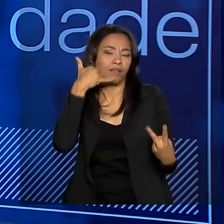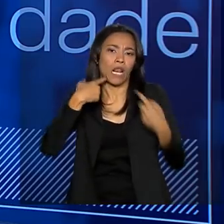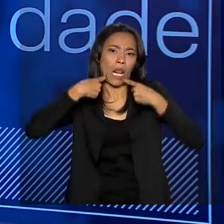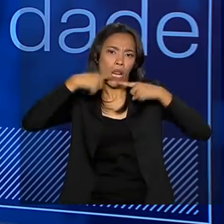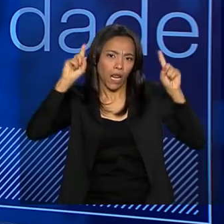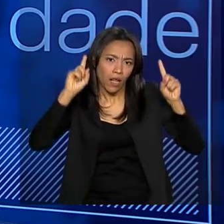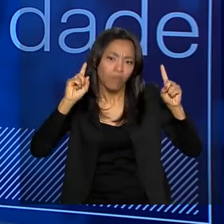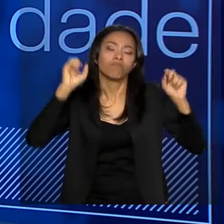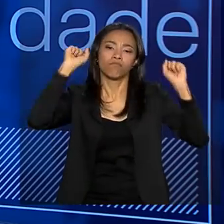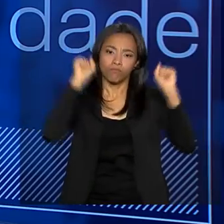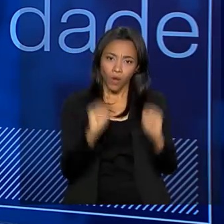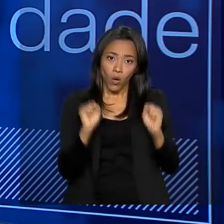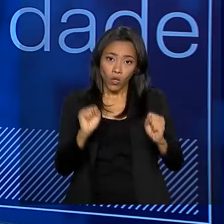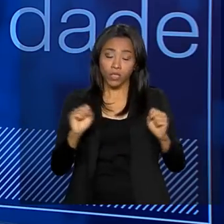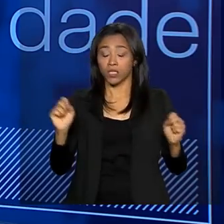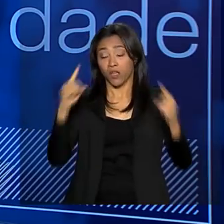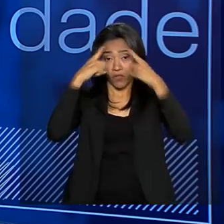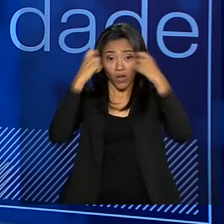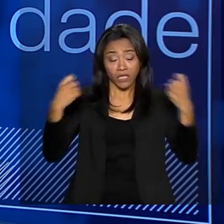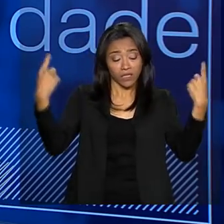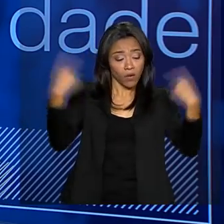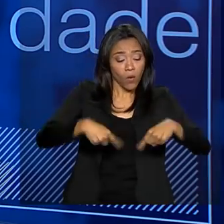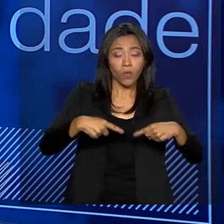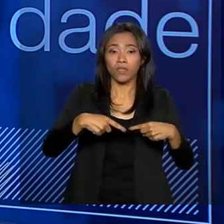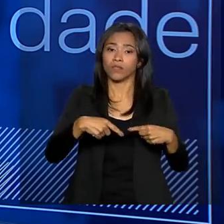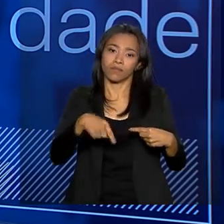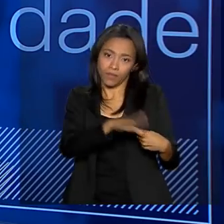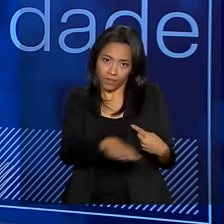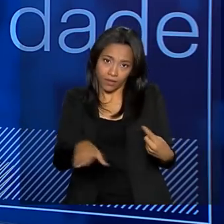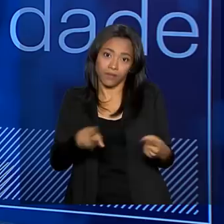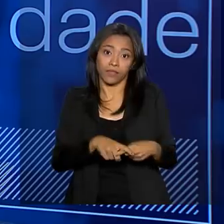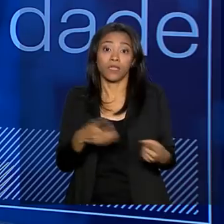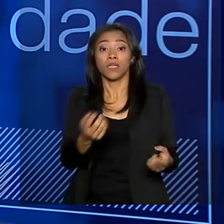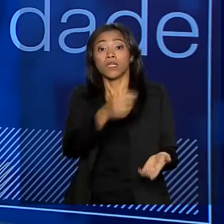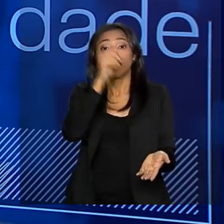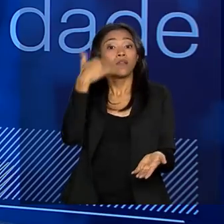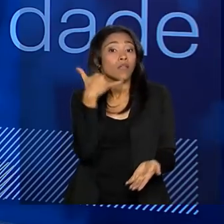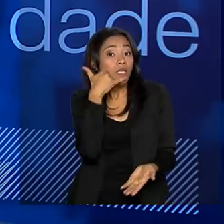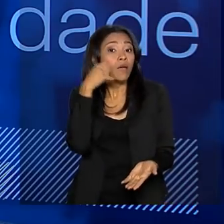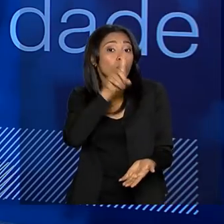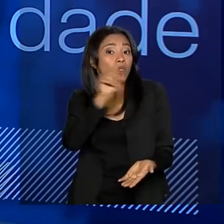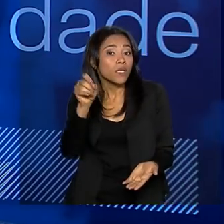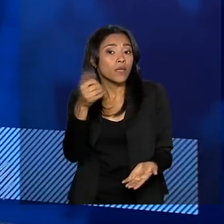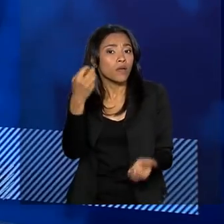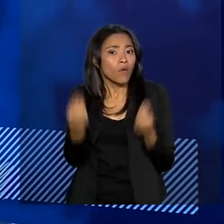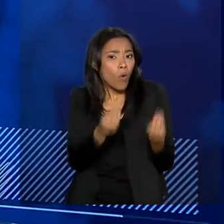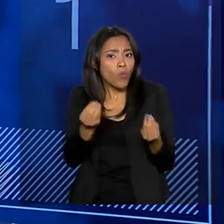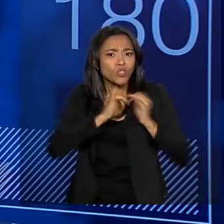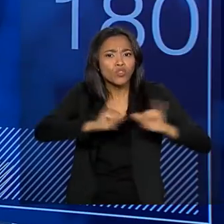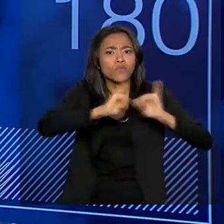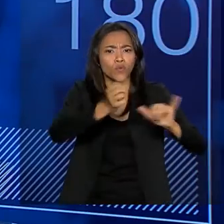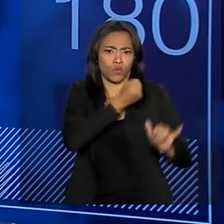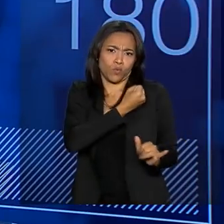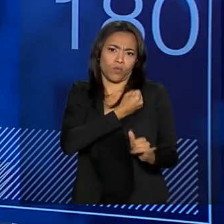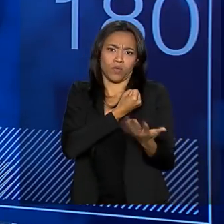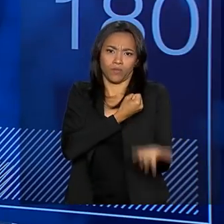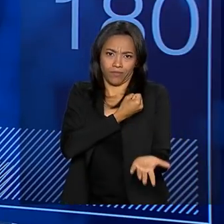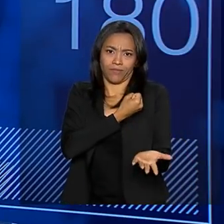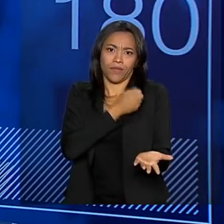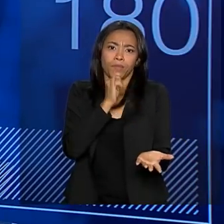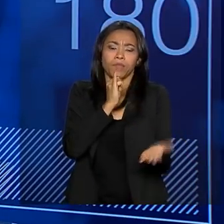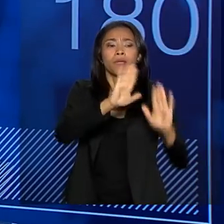violação de direitos humanos ou violência contra a criança, Disque 100. De que forma a sociedade pode nos ajudar? Divulgue o número. Por exemplo,